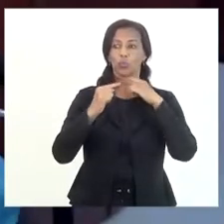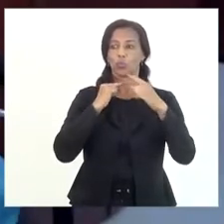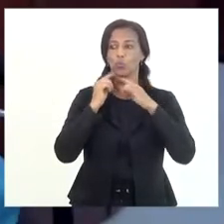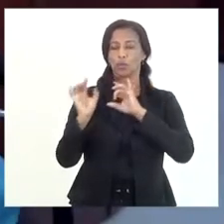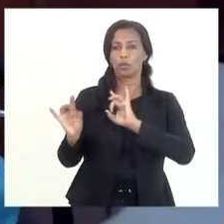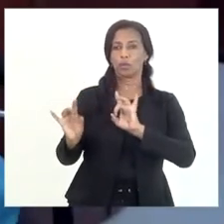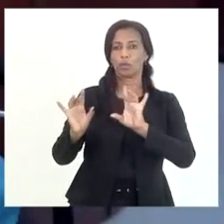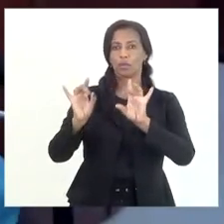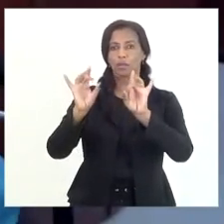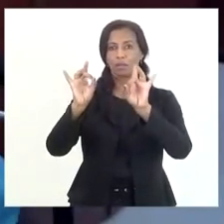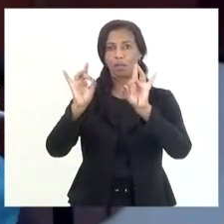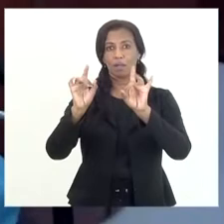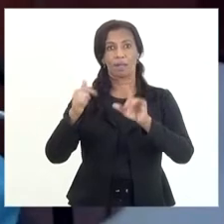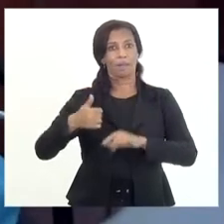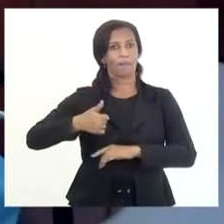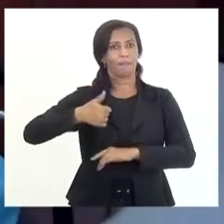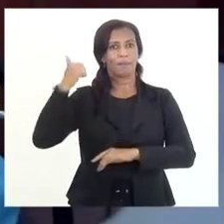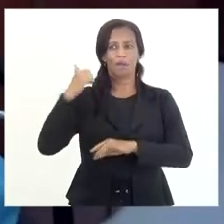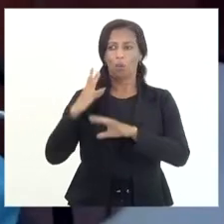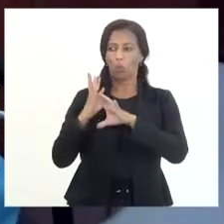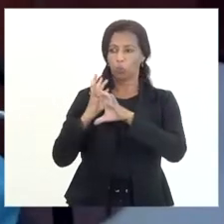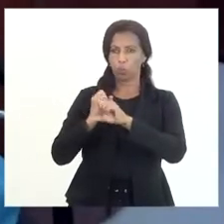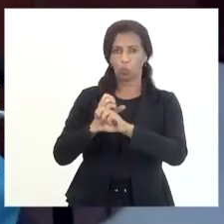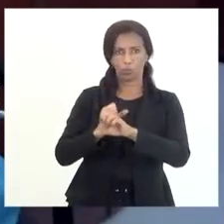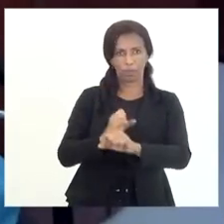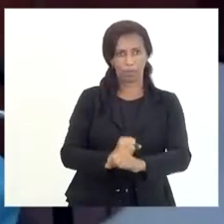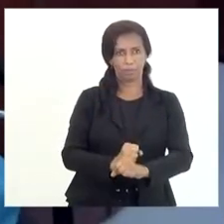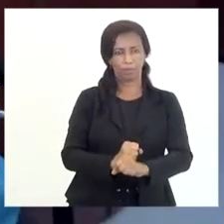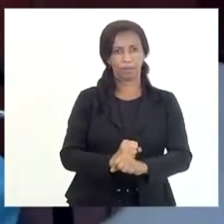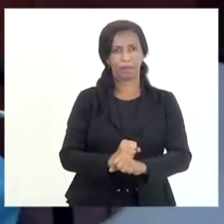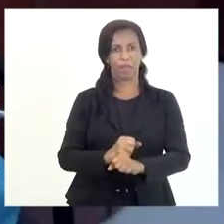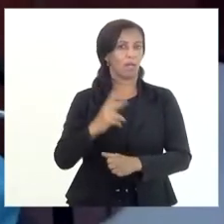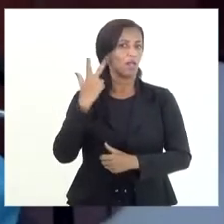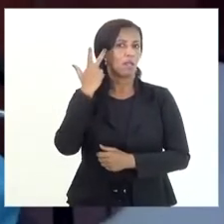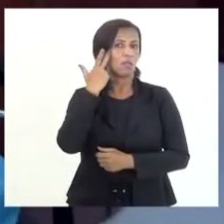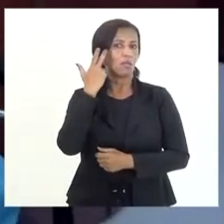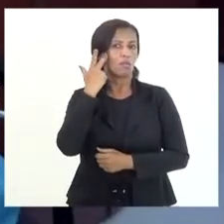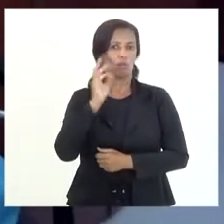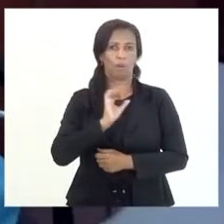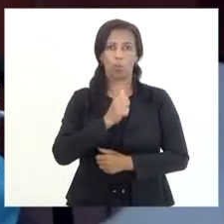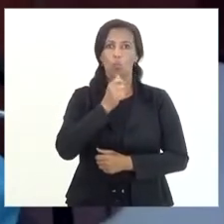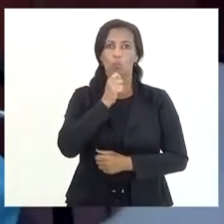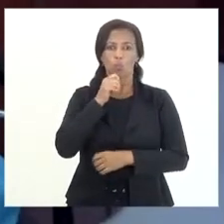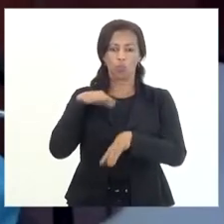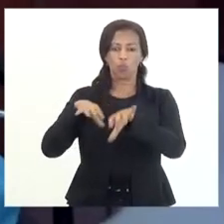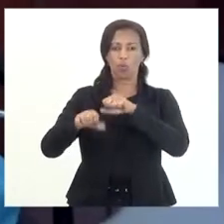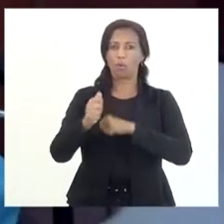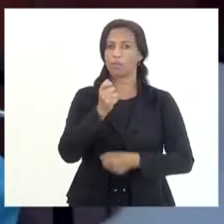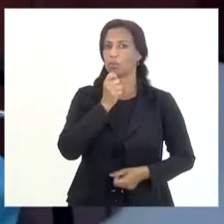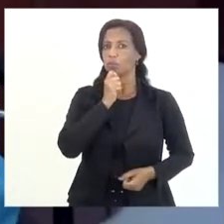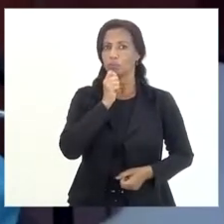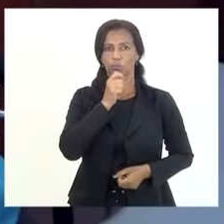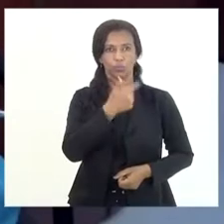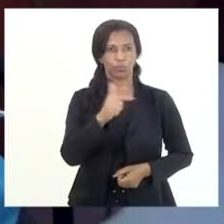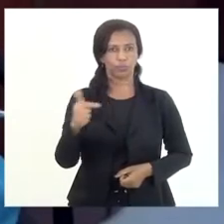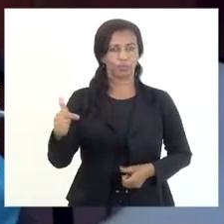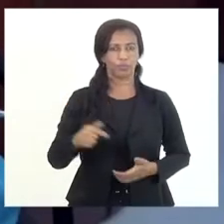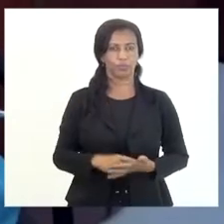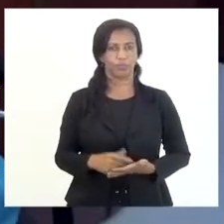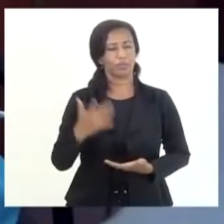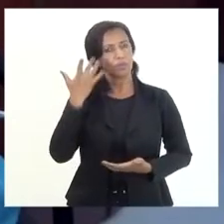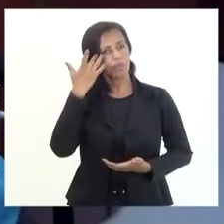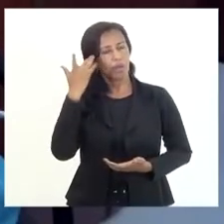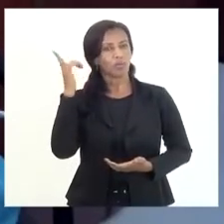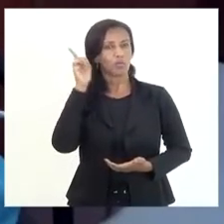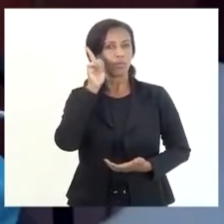especialmente na área contábil, que não é a nossa formação de natureza, e eu acho que eu vou conseguir, pelo menos, colocar